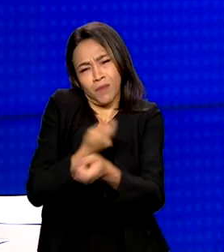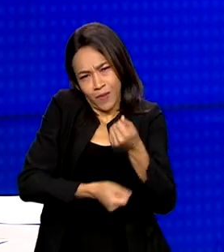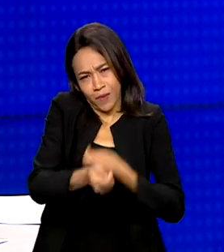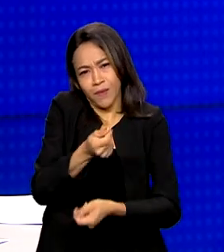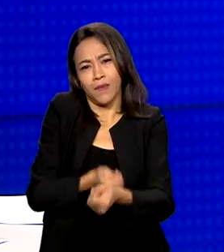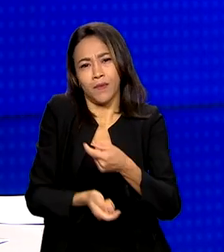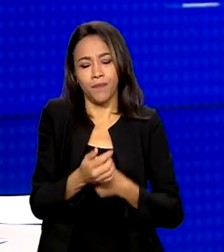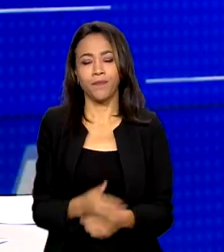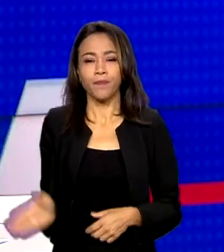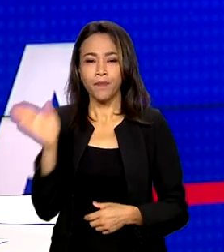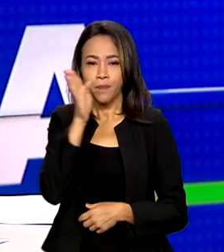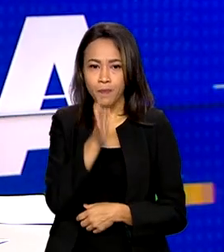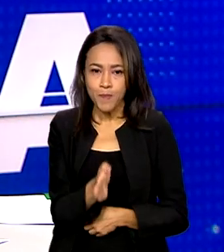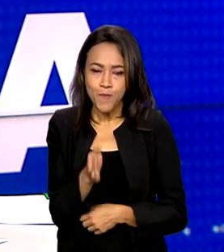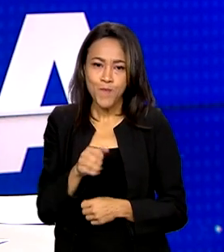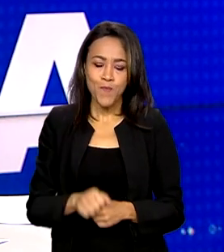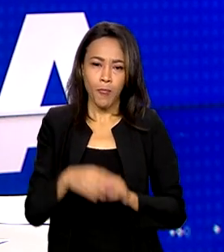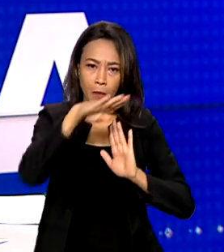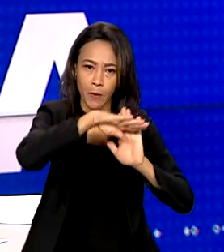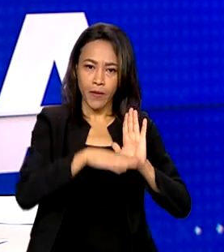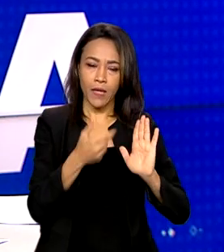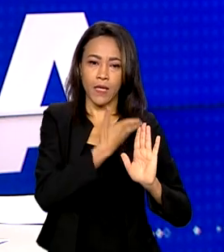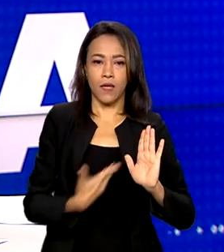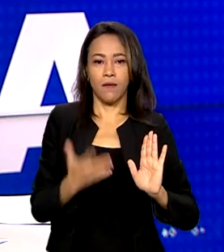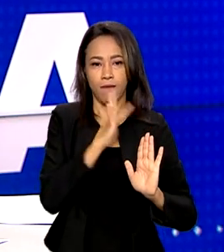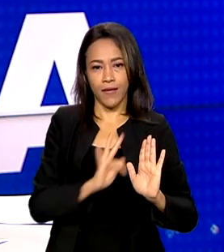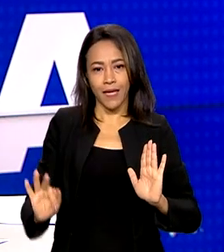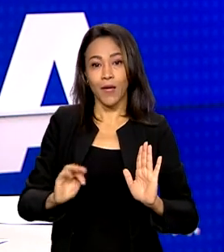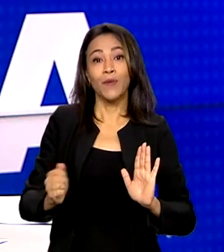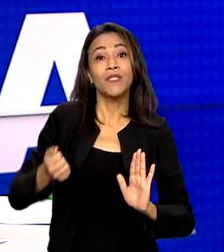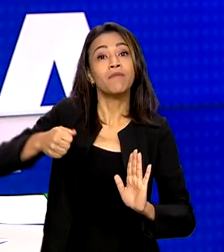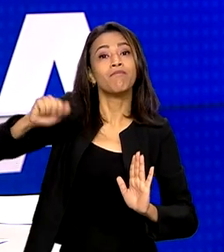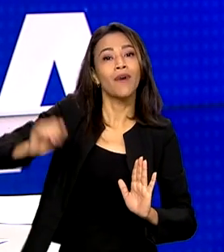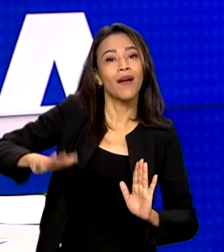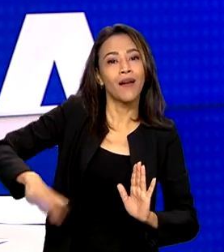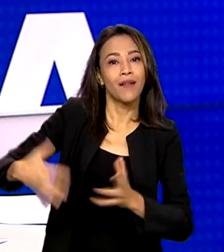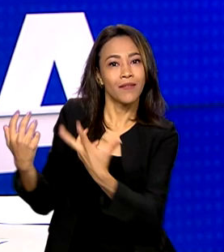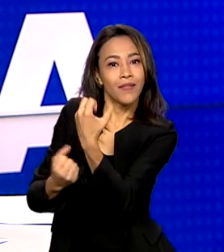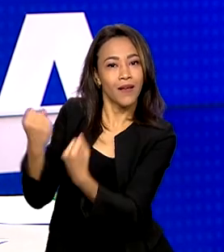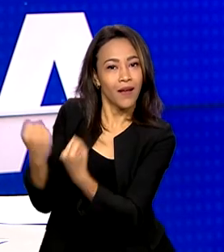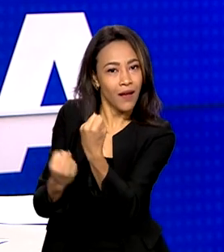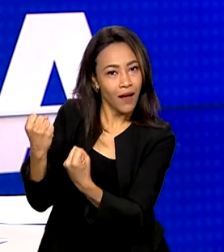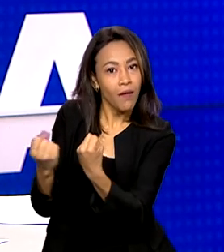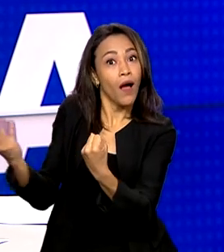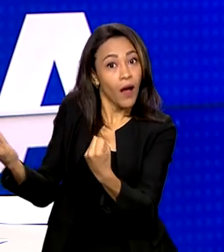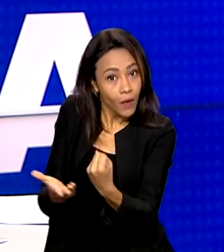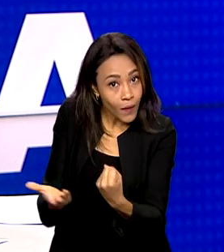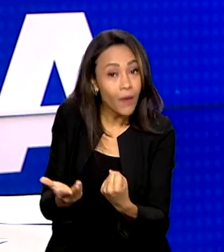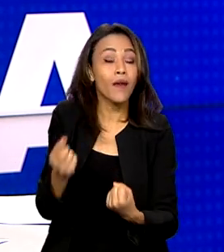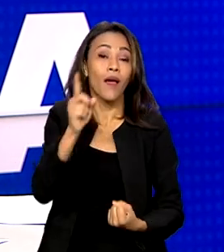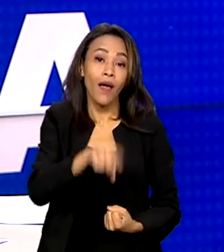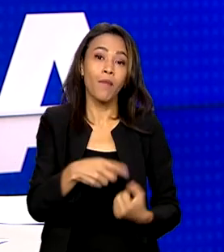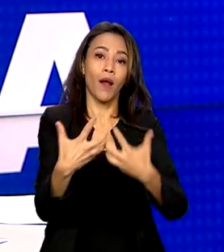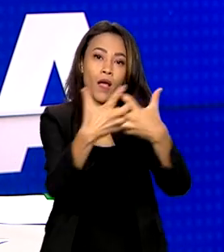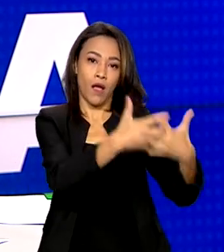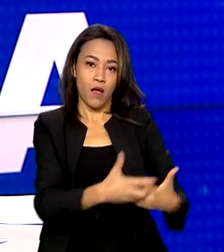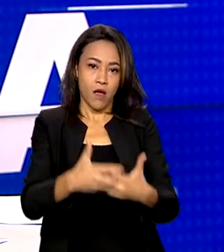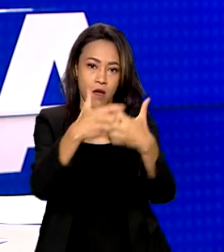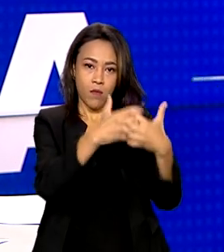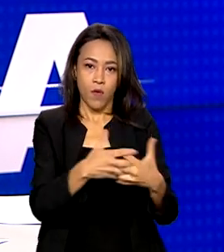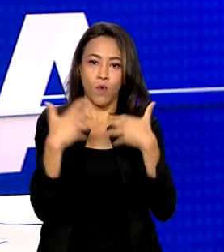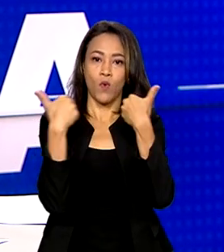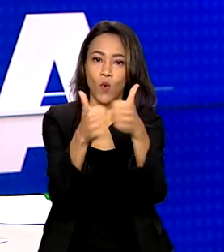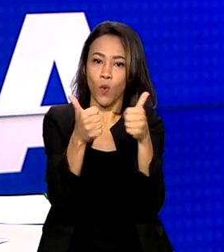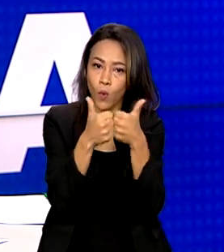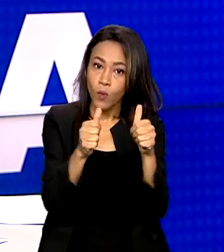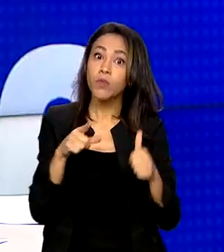O programa do governo federal de carro mais barato passa a valer agora para ônibus e caminhões. E o plano